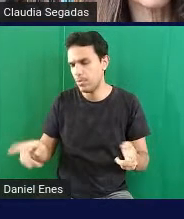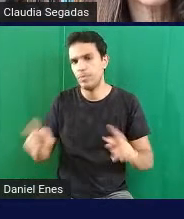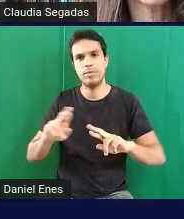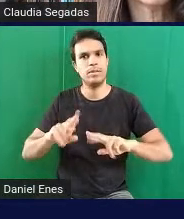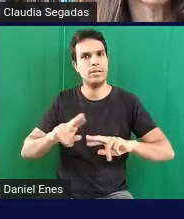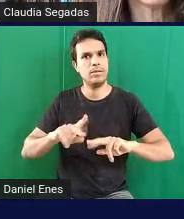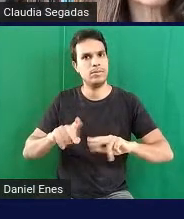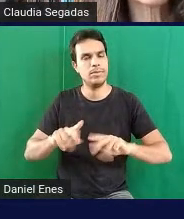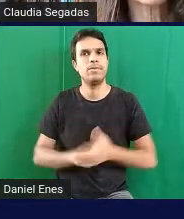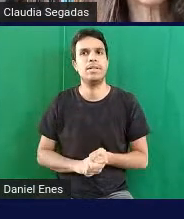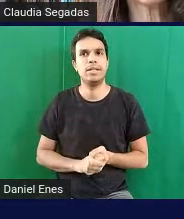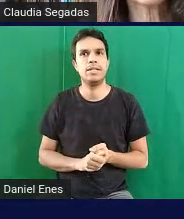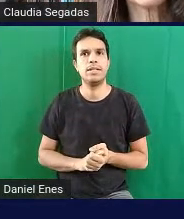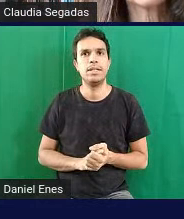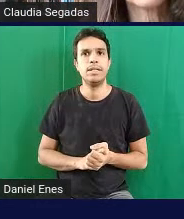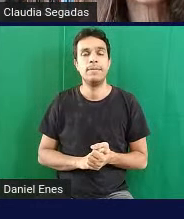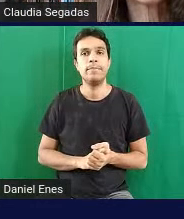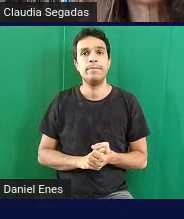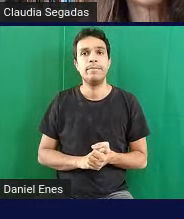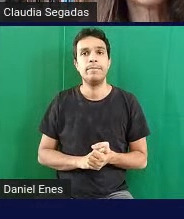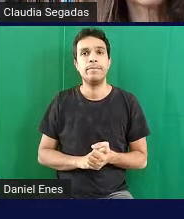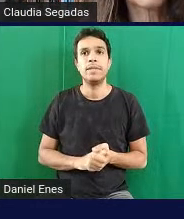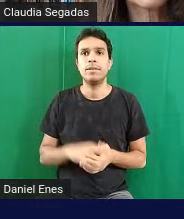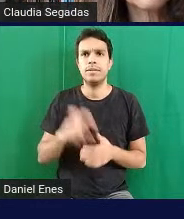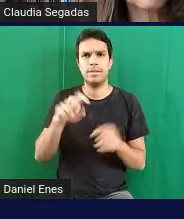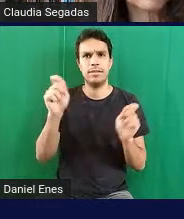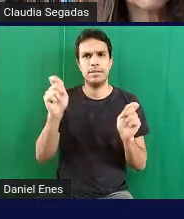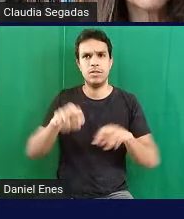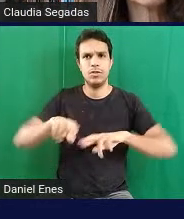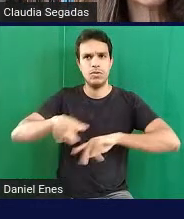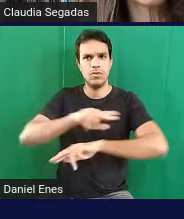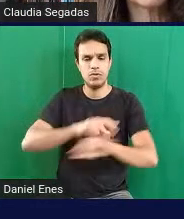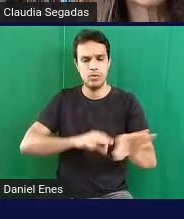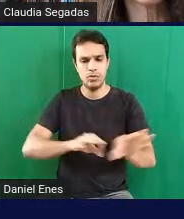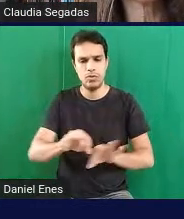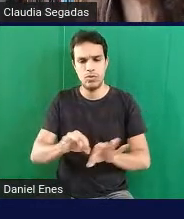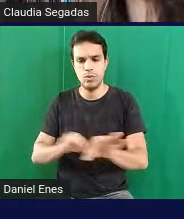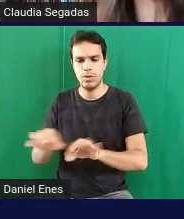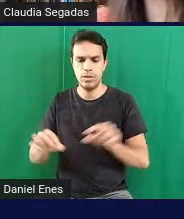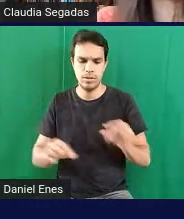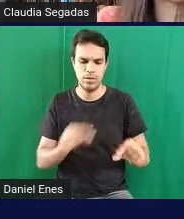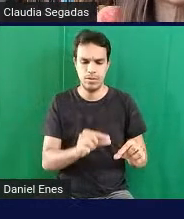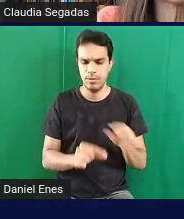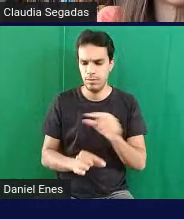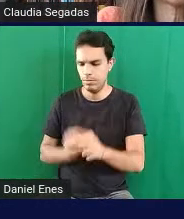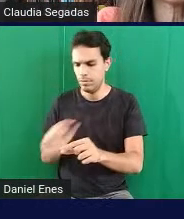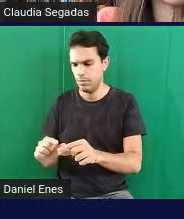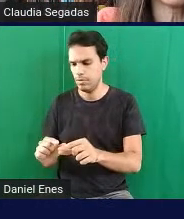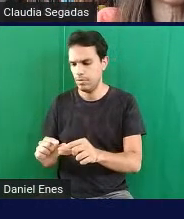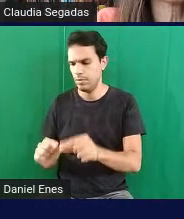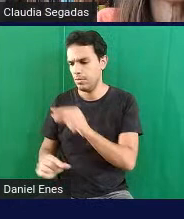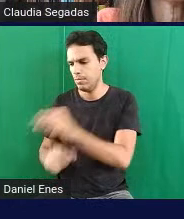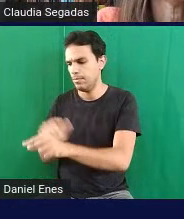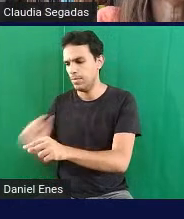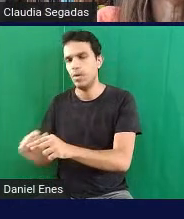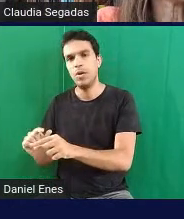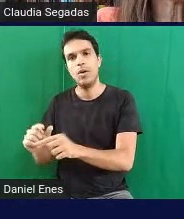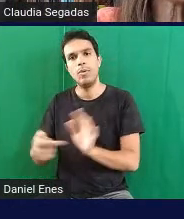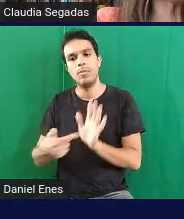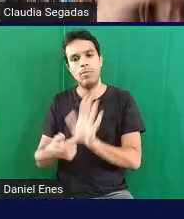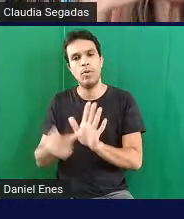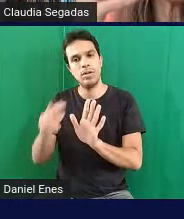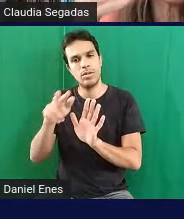única caixa há cinco possibilidades diferentes de organizar os cubinhos e lisa as figuras para mostrar cada uma nós